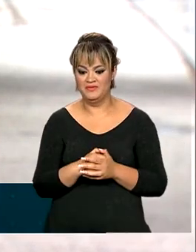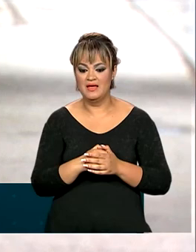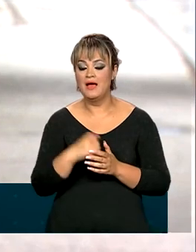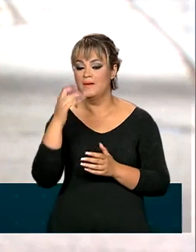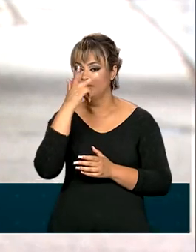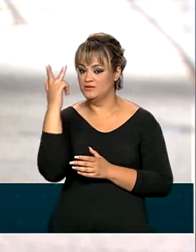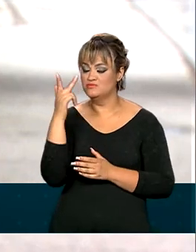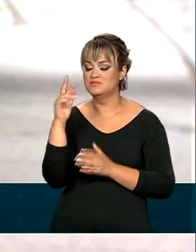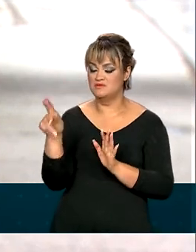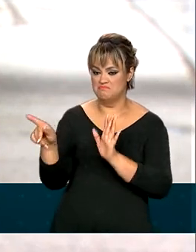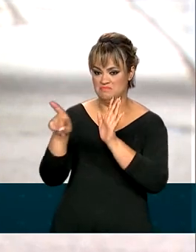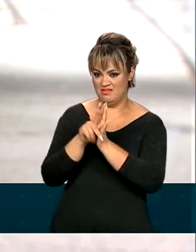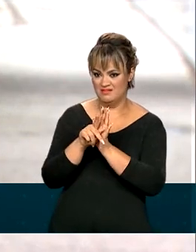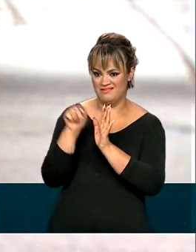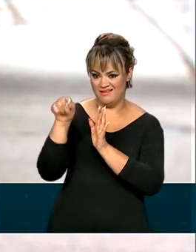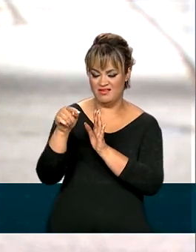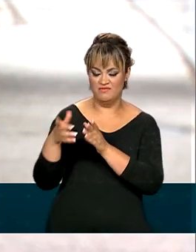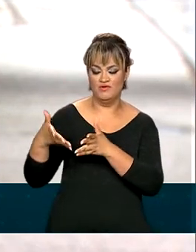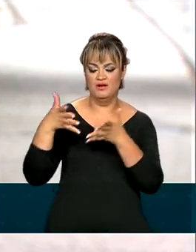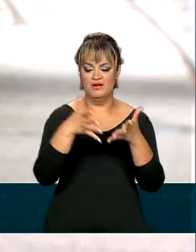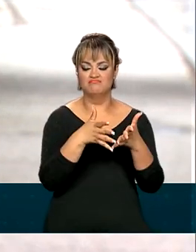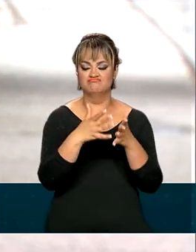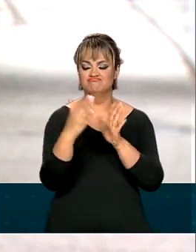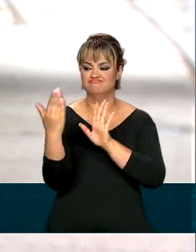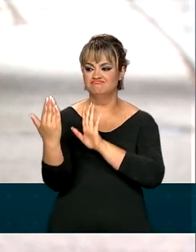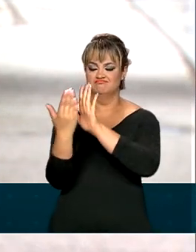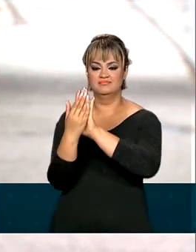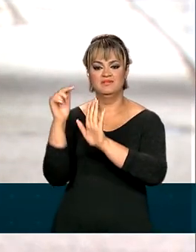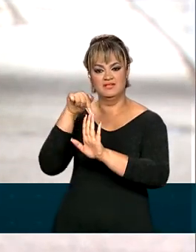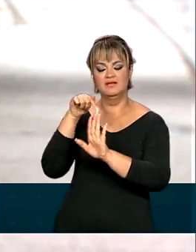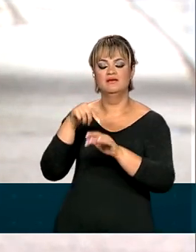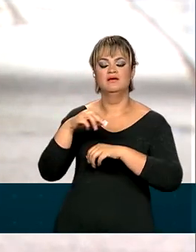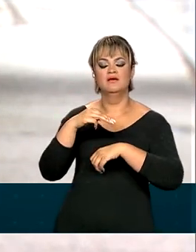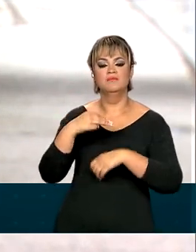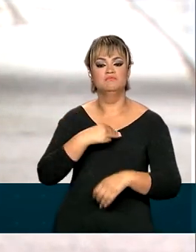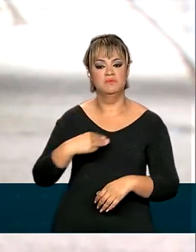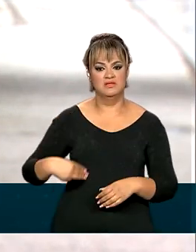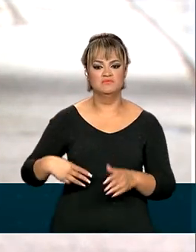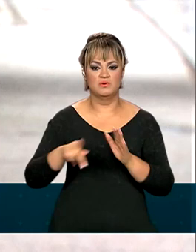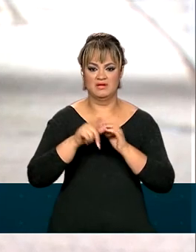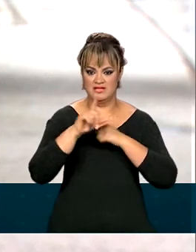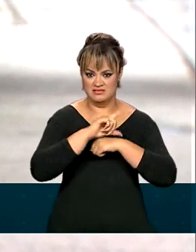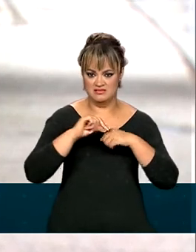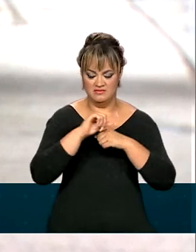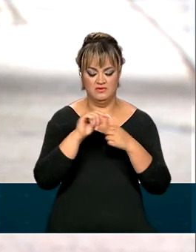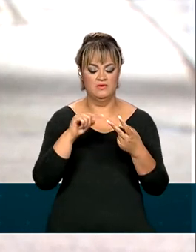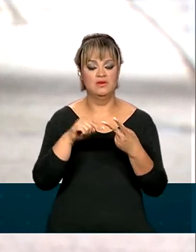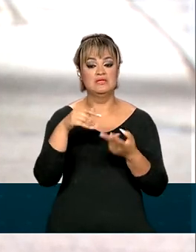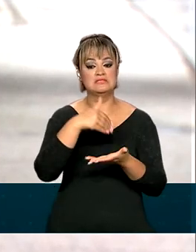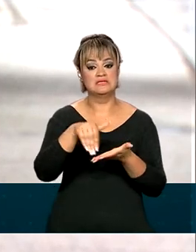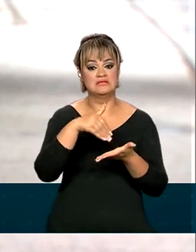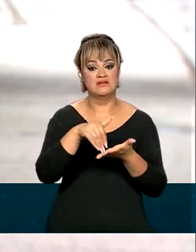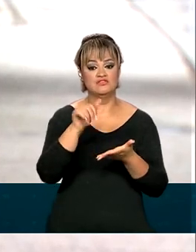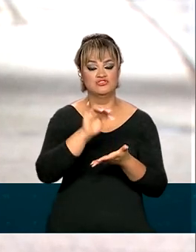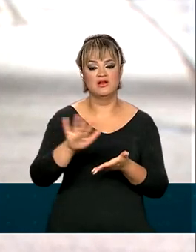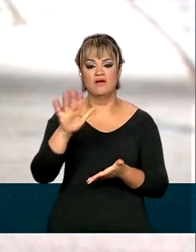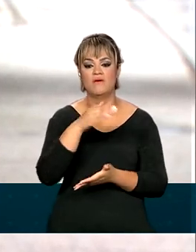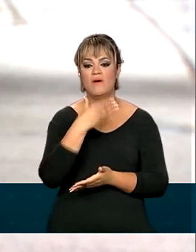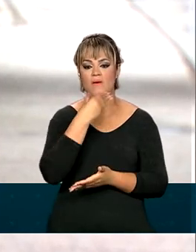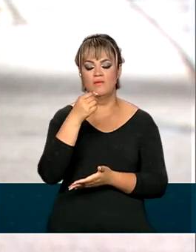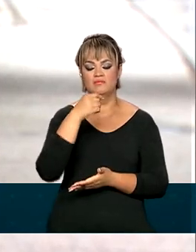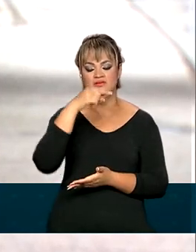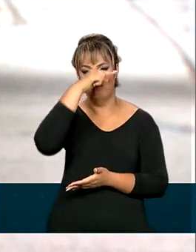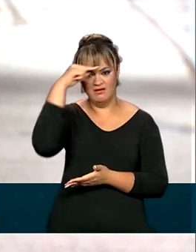integrantes foram recebidos pelos ministros da Casa Civil, Ciro Nogueira, e da Secretaria-Geral, General Eduardo